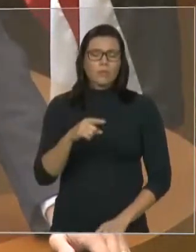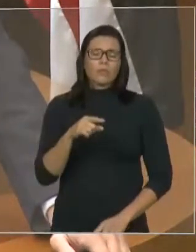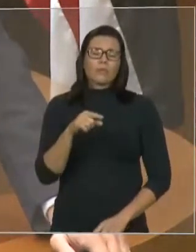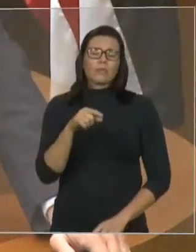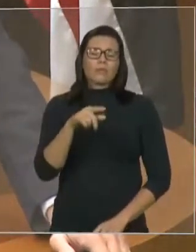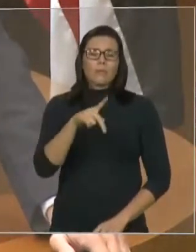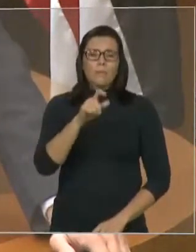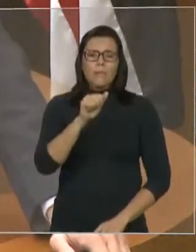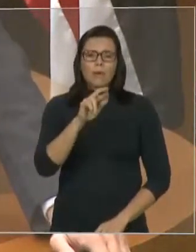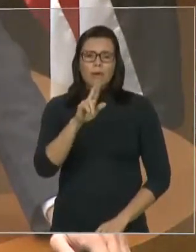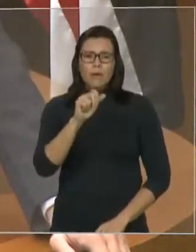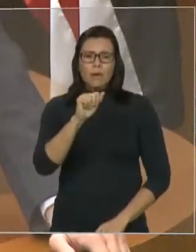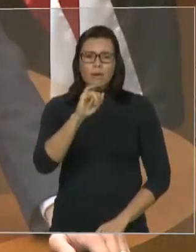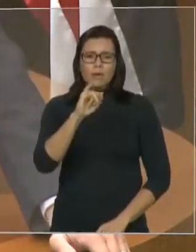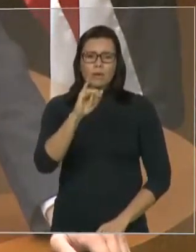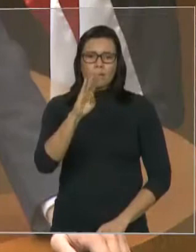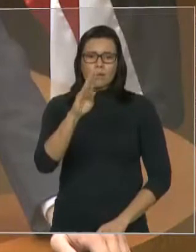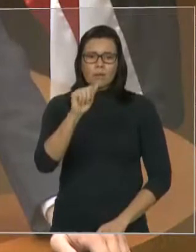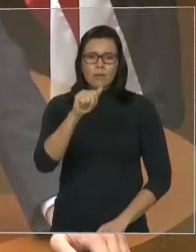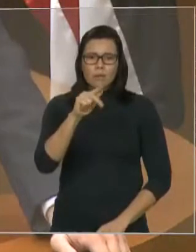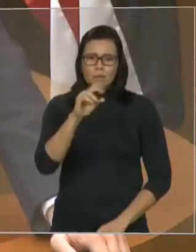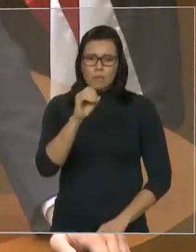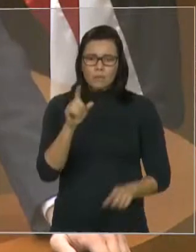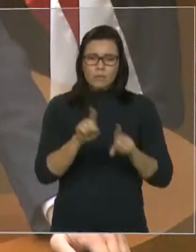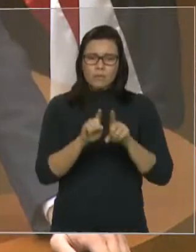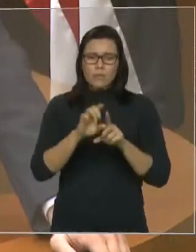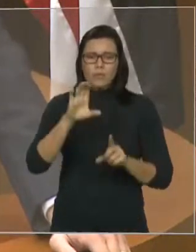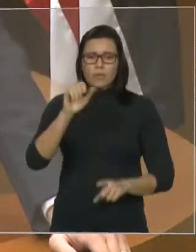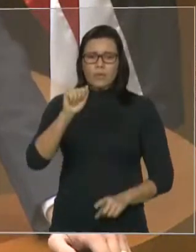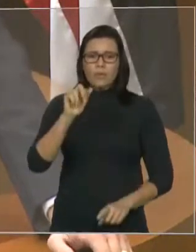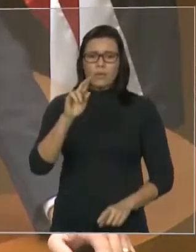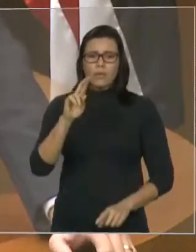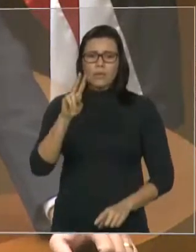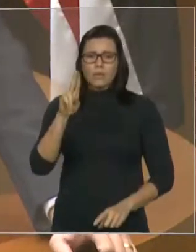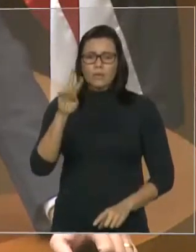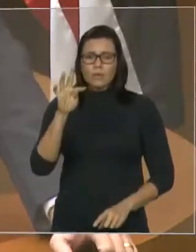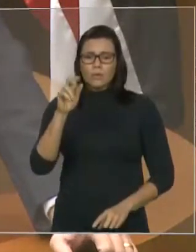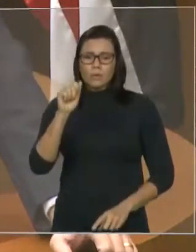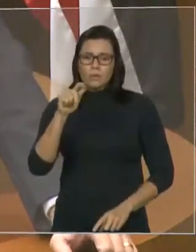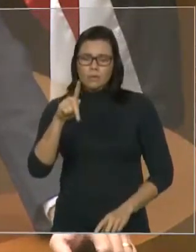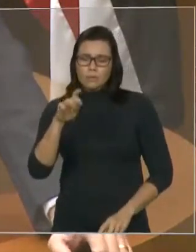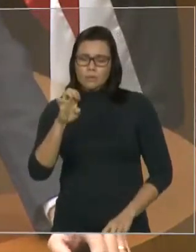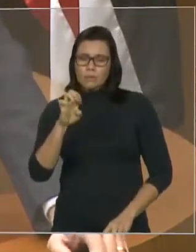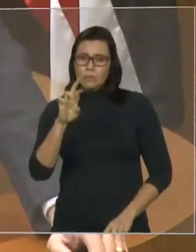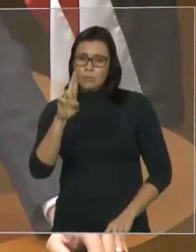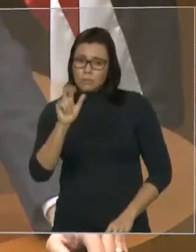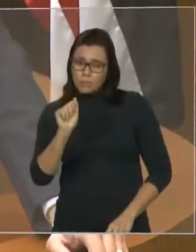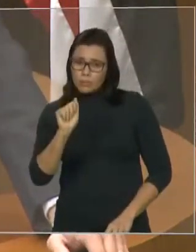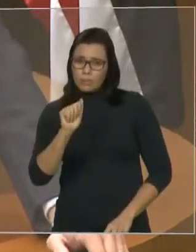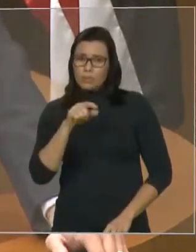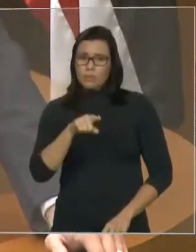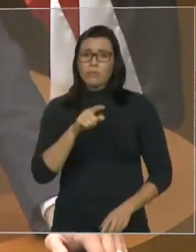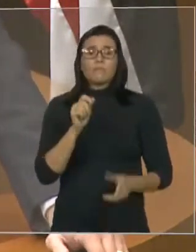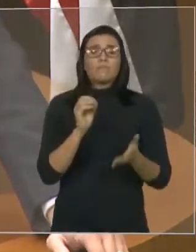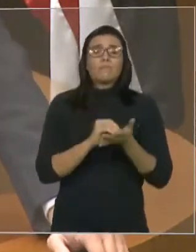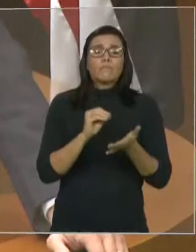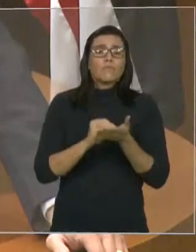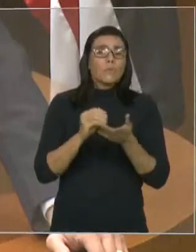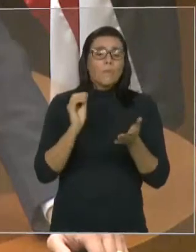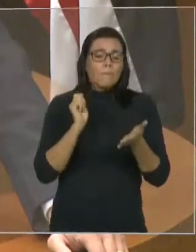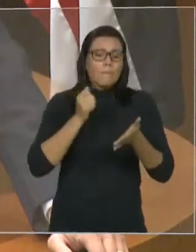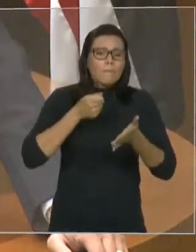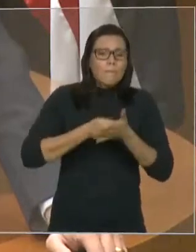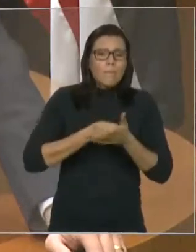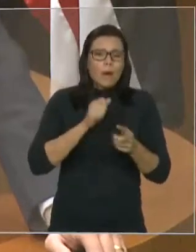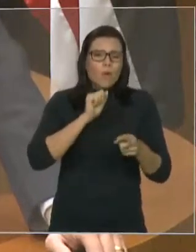cortada por falta de pagamento, e depois de despejar os delegados, o delegado e os agentes da delegacia de